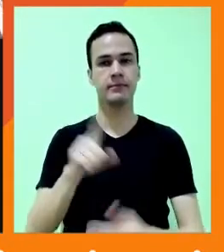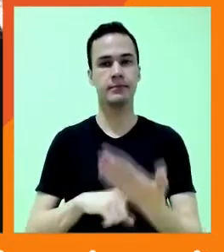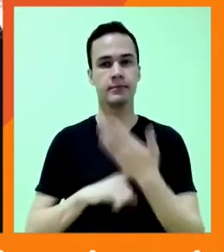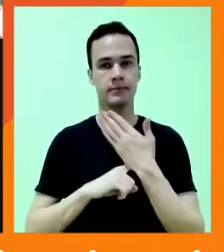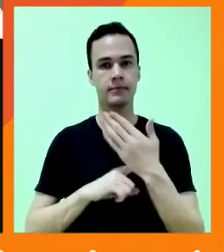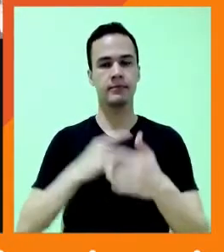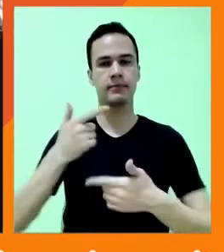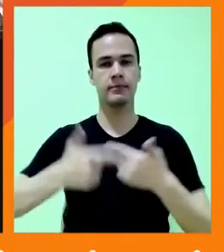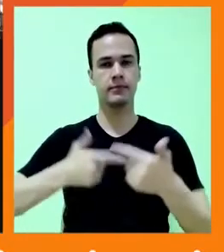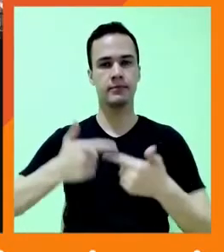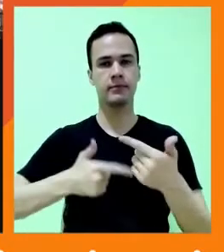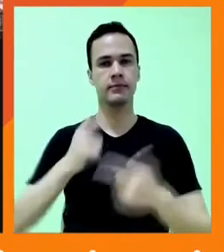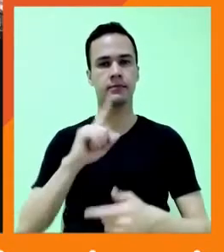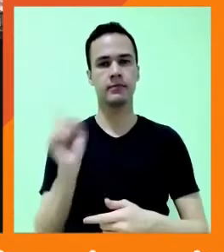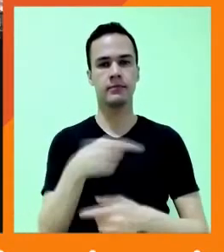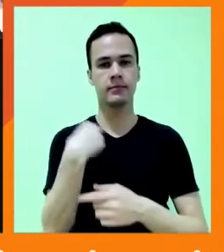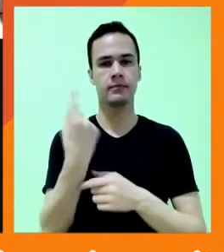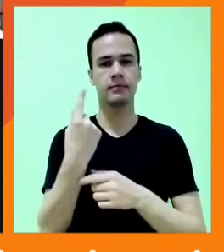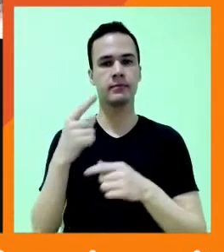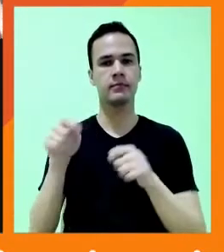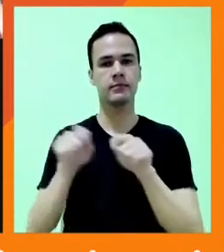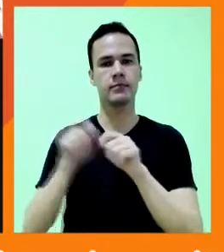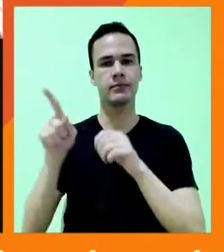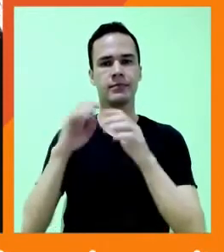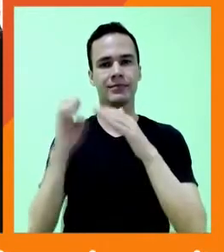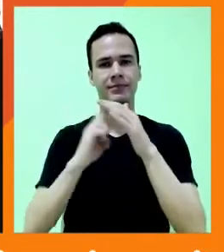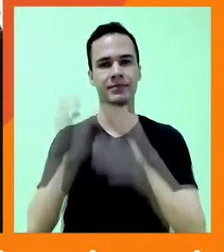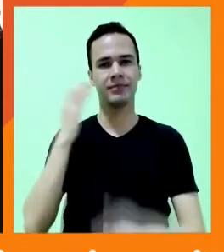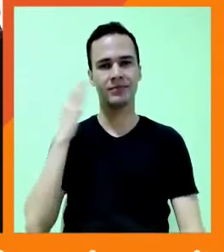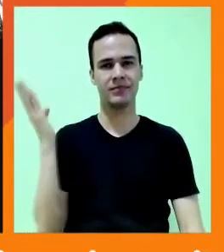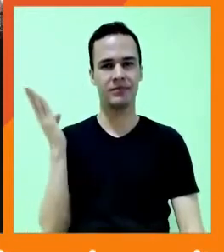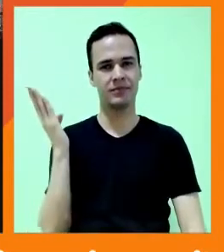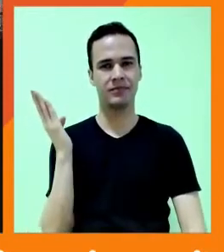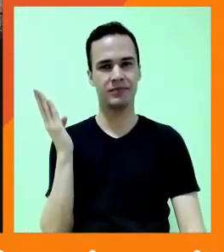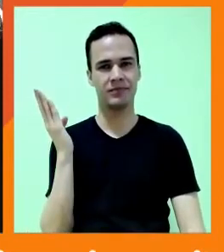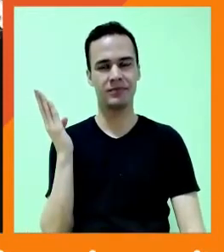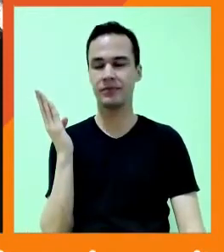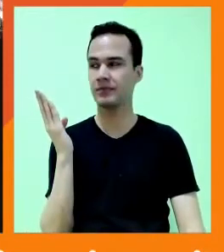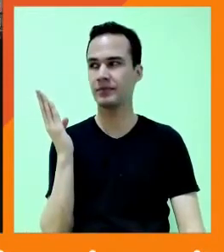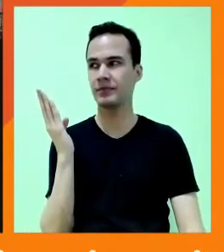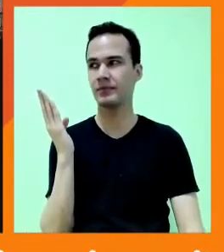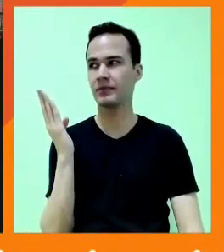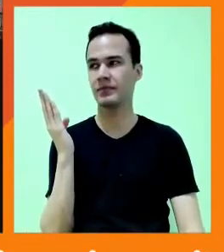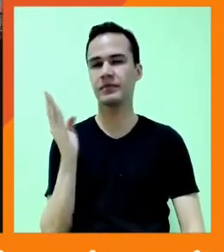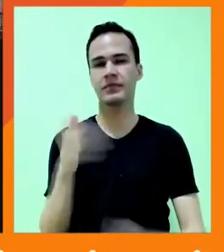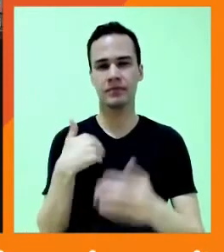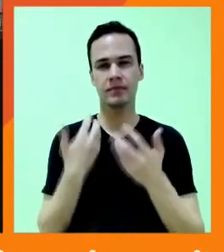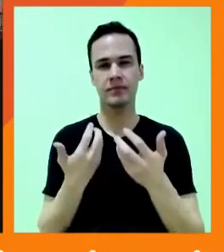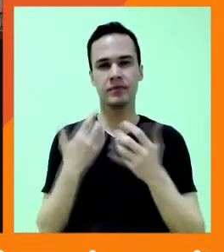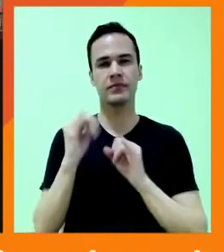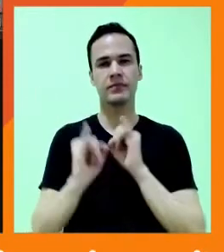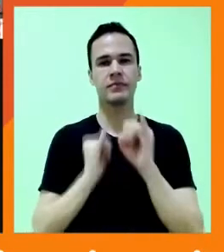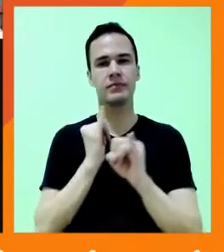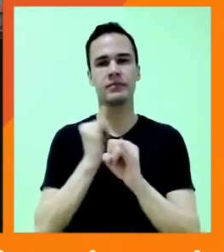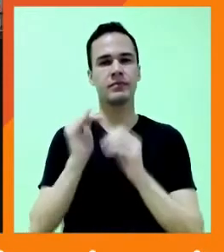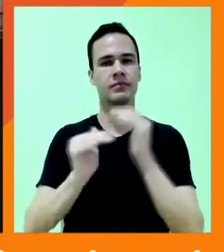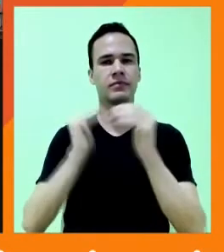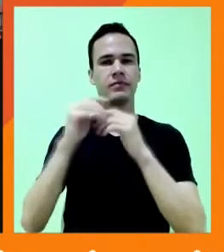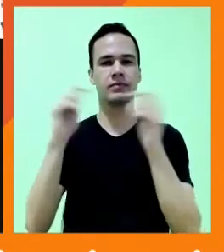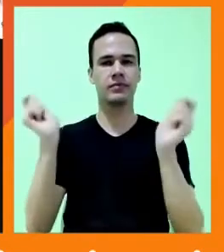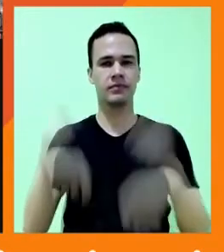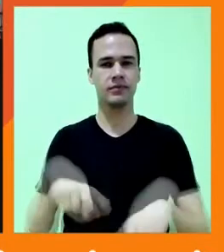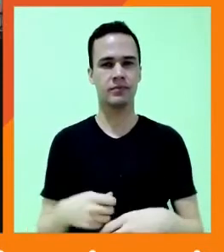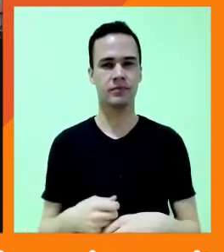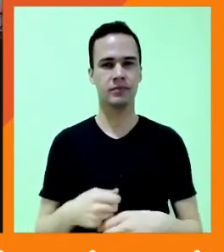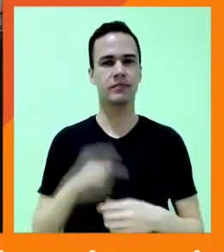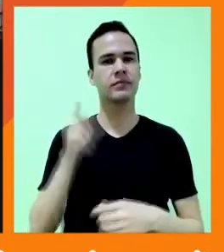que a gente faz na Contente. A nossa missão é construir coletivamente a internet que a gente quer que exista. A Contente